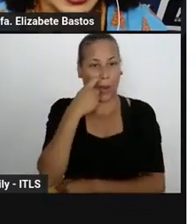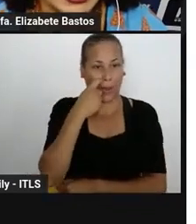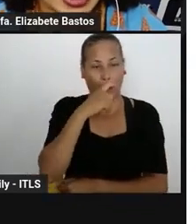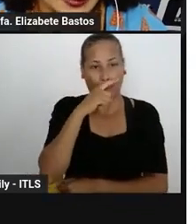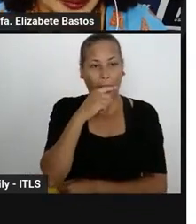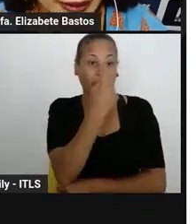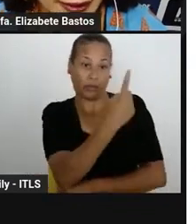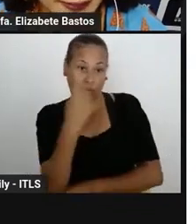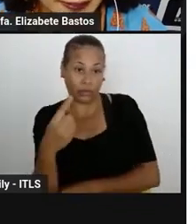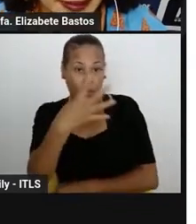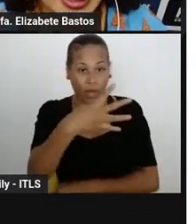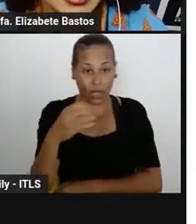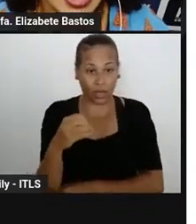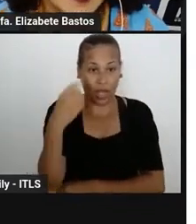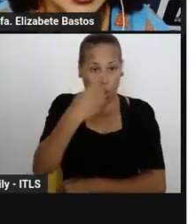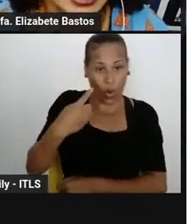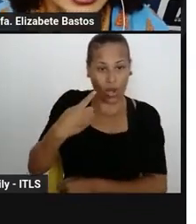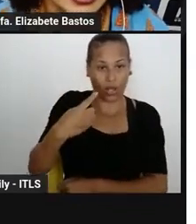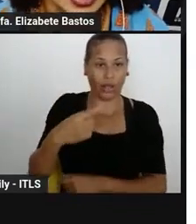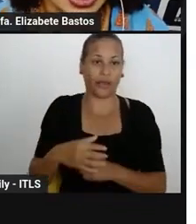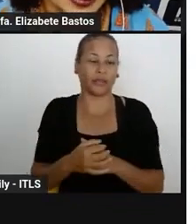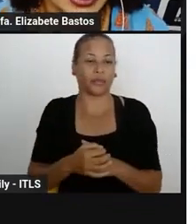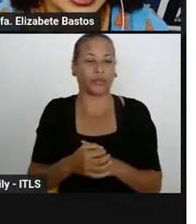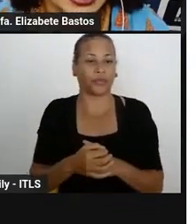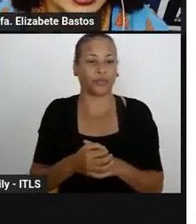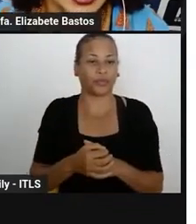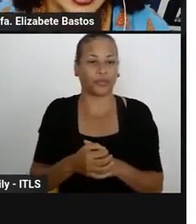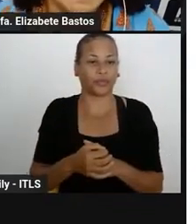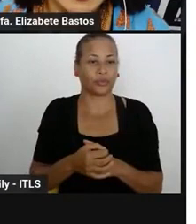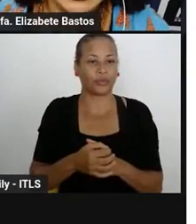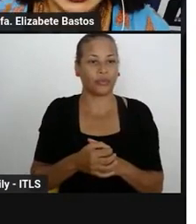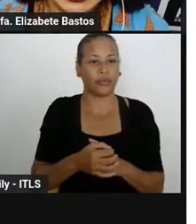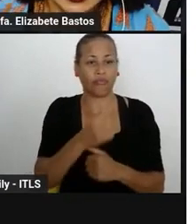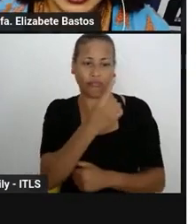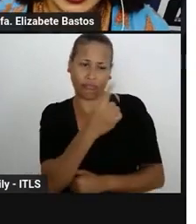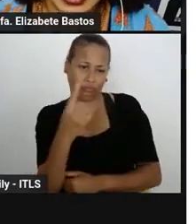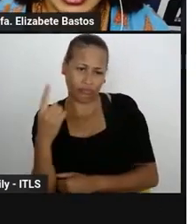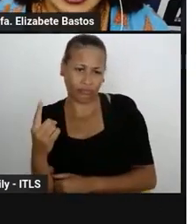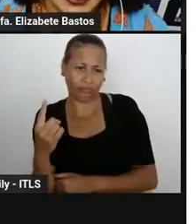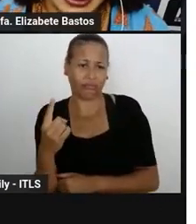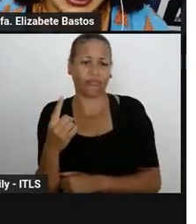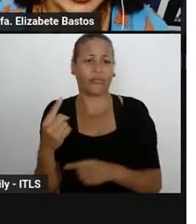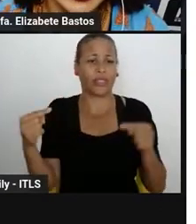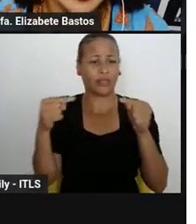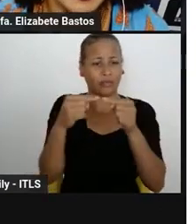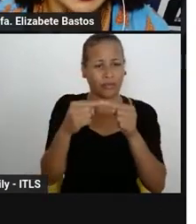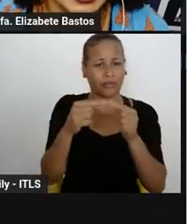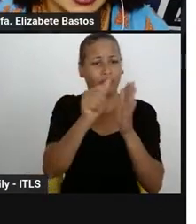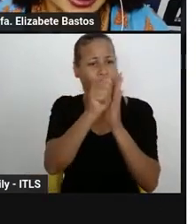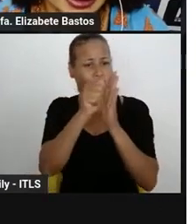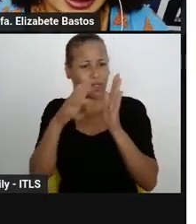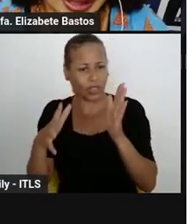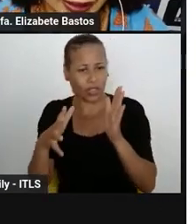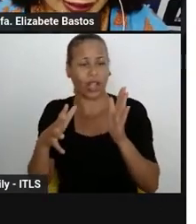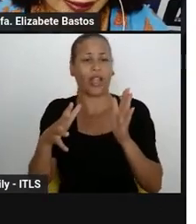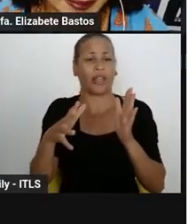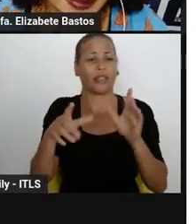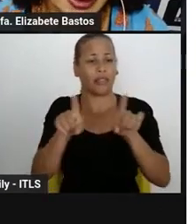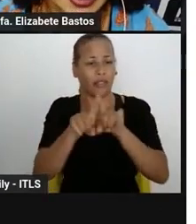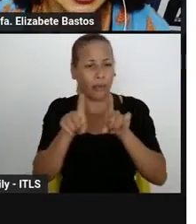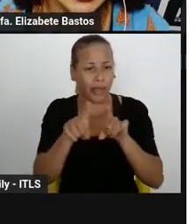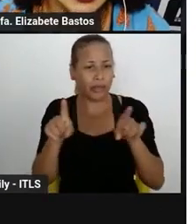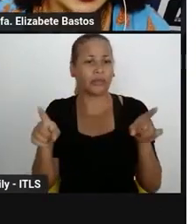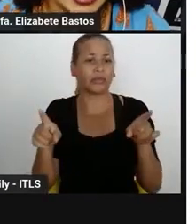uma de 40 horas. A mudança que nós temos aqui é a implementação de uma disciplina para os anos iniciais,